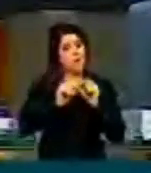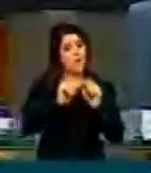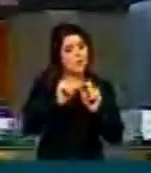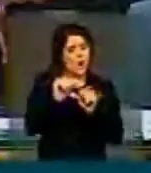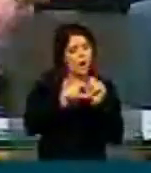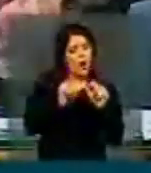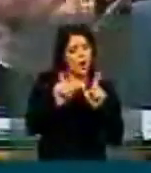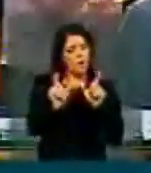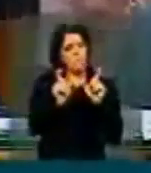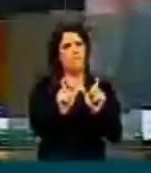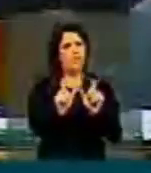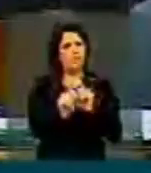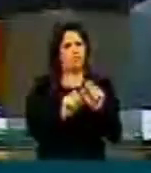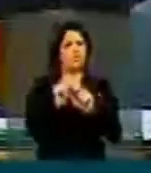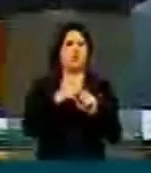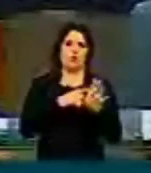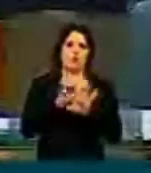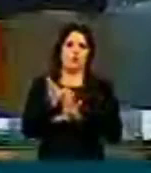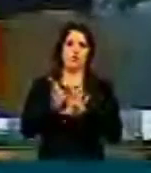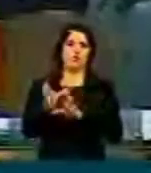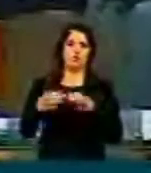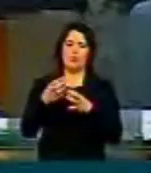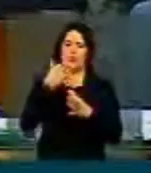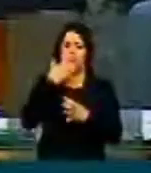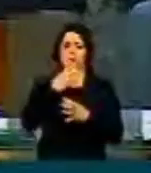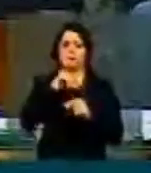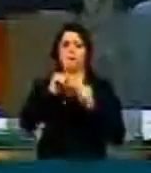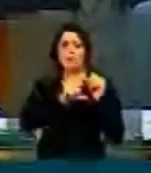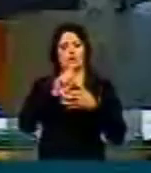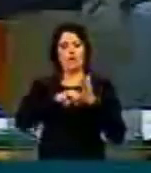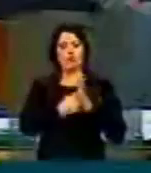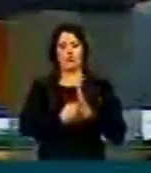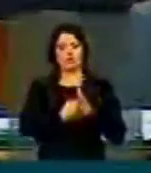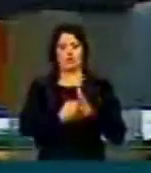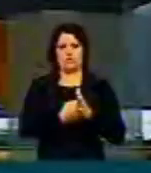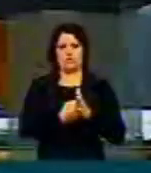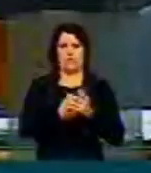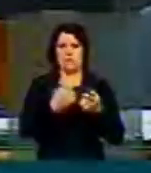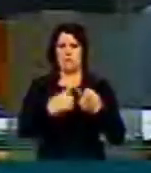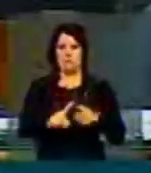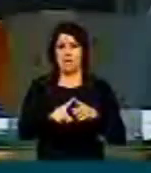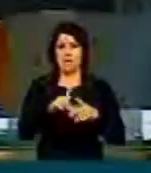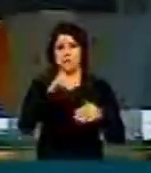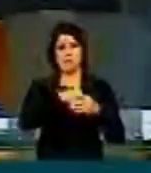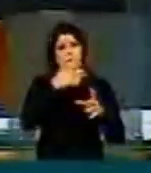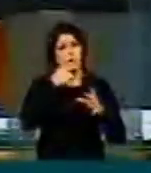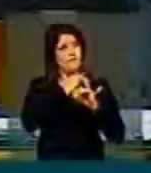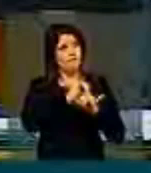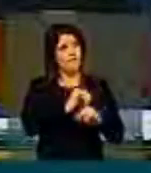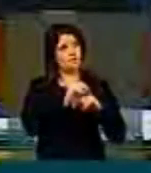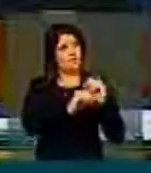Eu, seguindo a orientação do partido, mudei o voto para obstrução. E a máquina informa que não é